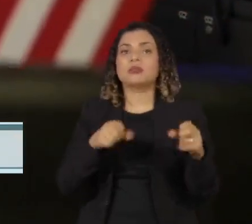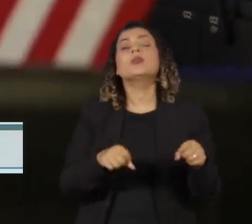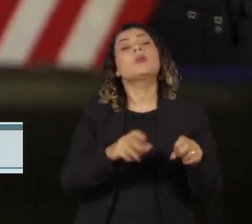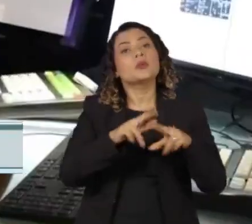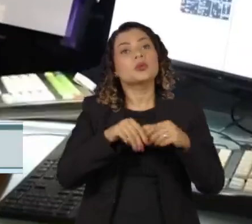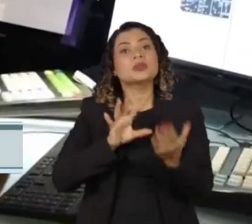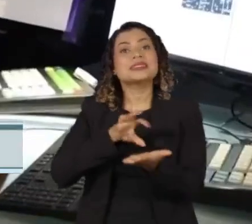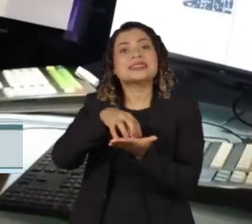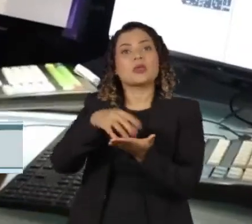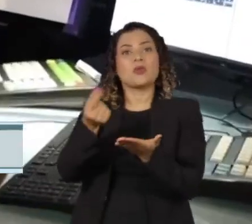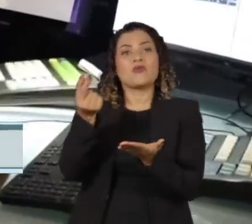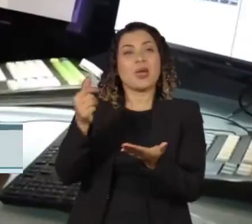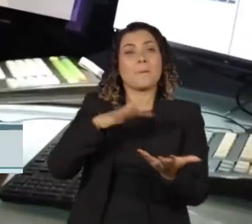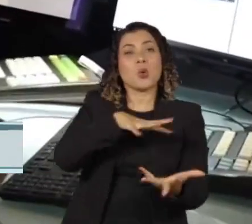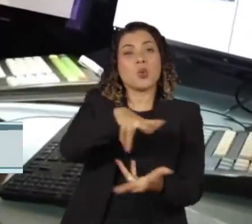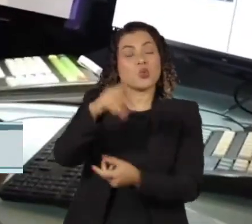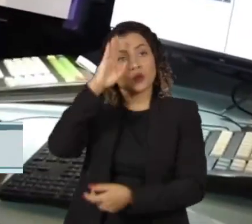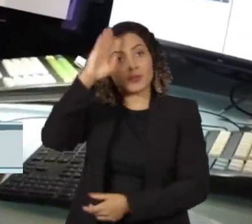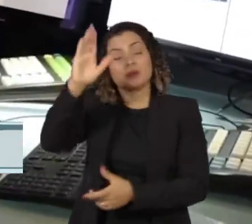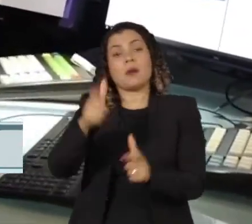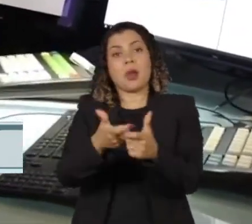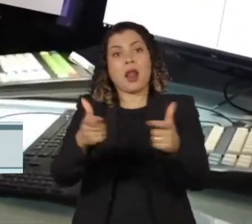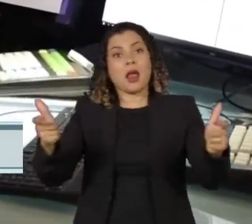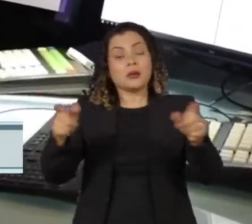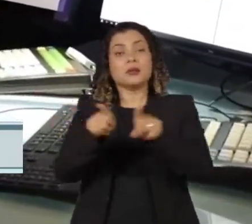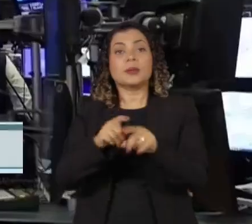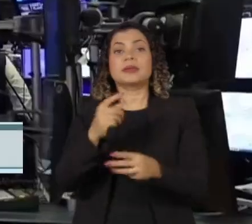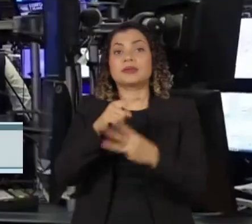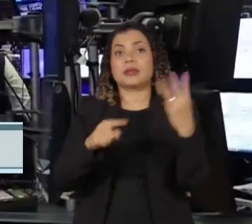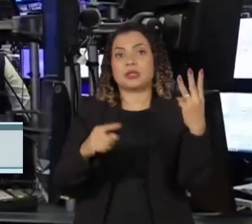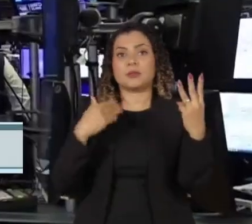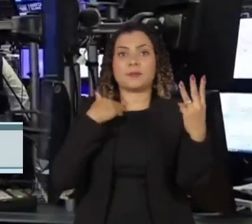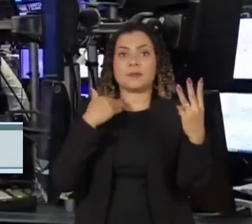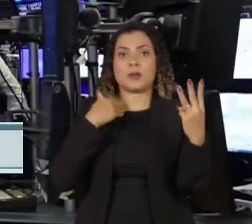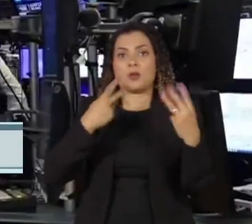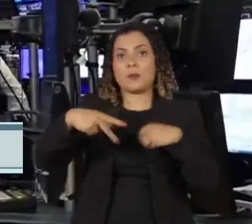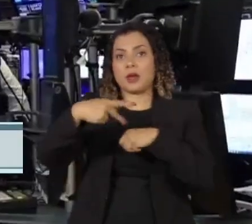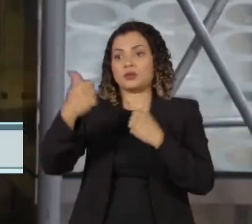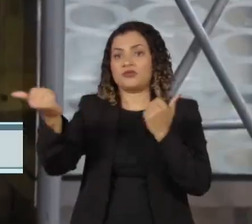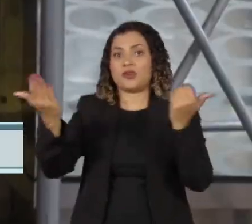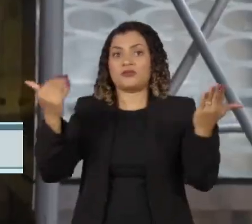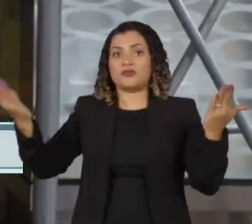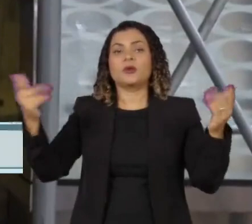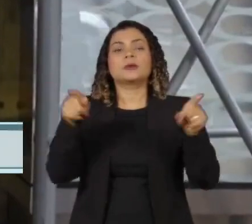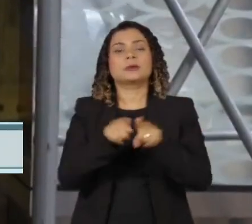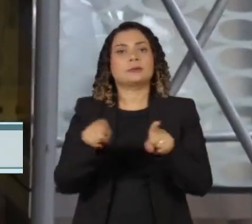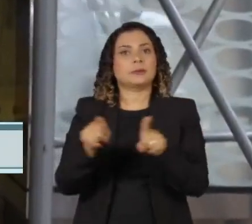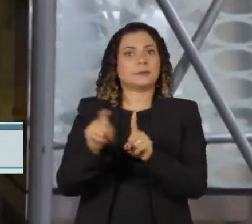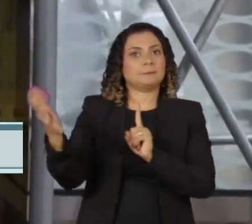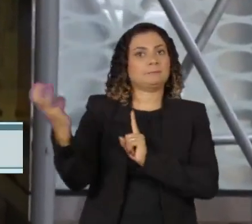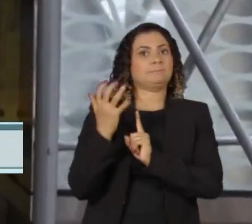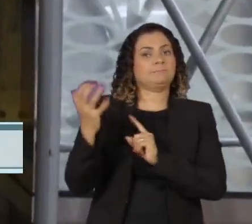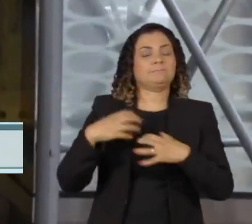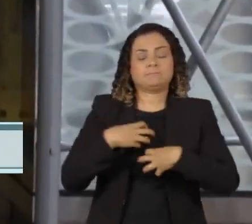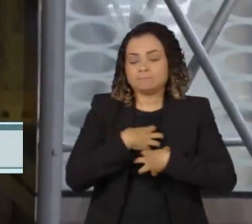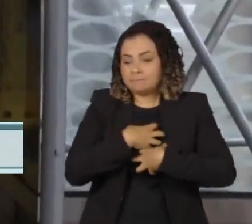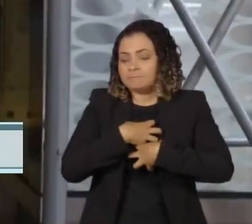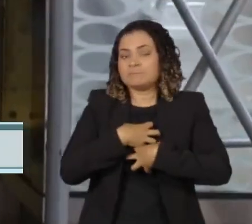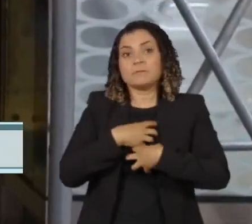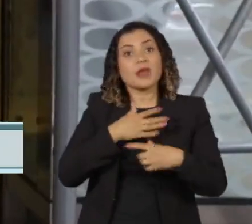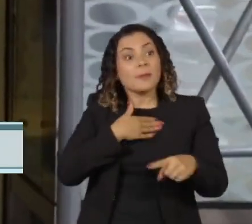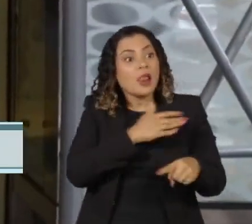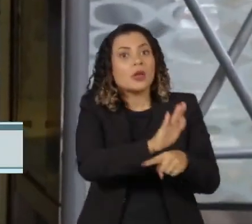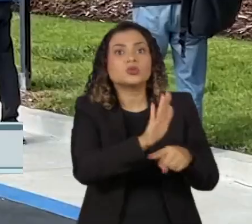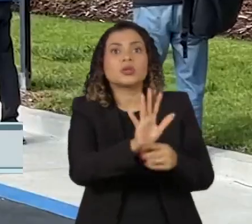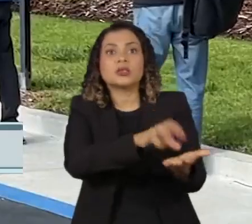centro financeiro do mundo, outros três bancos importantes do país já estão sentindo os efeitos. O fundo criado para socorrer as